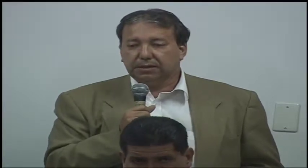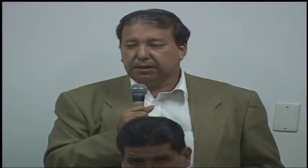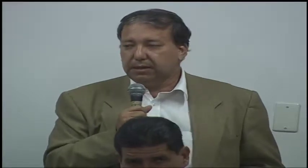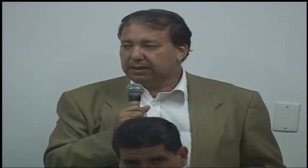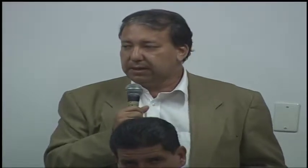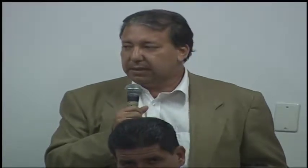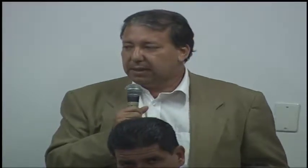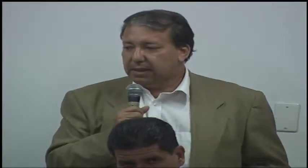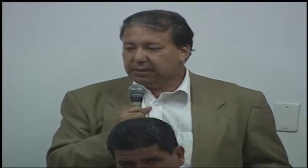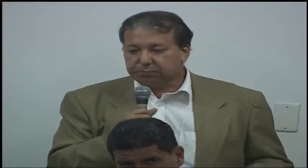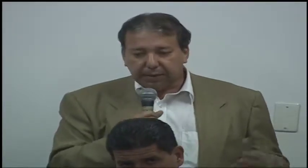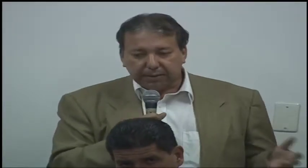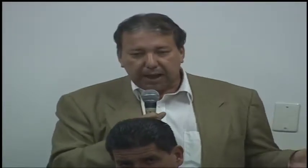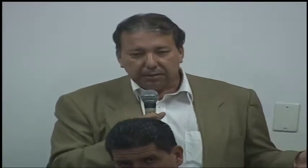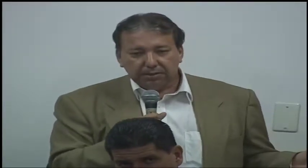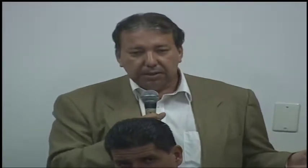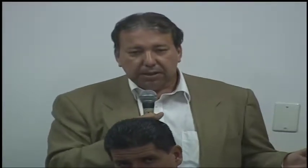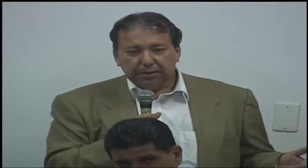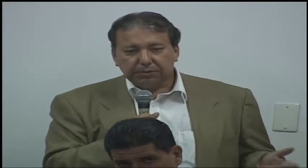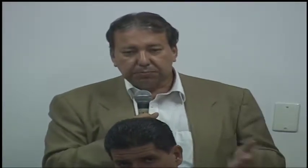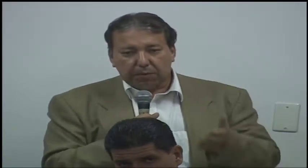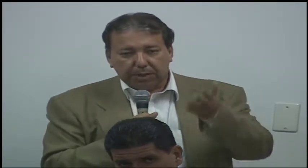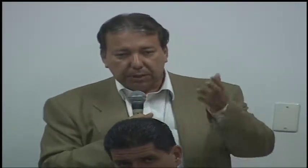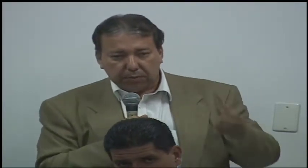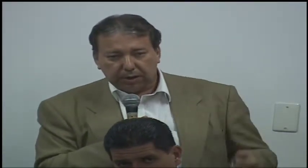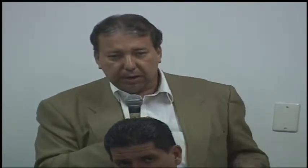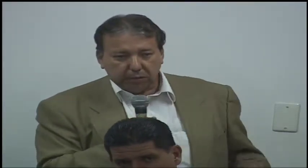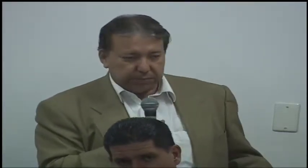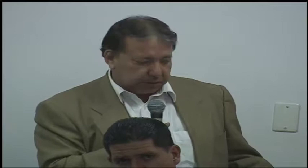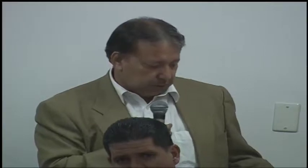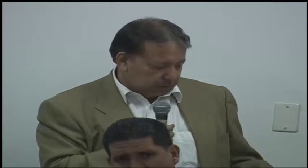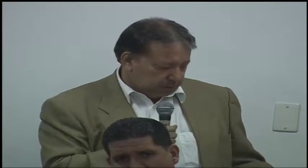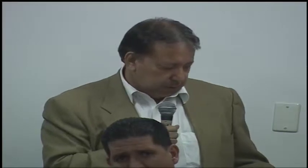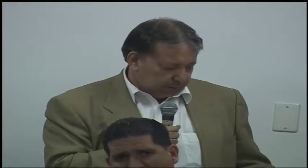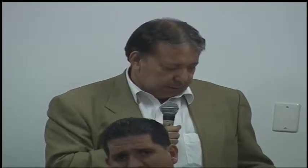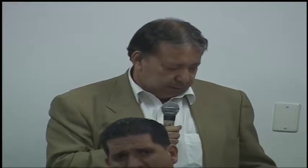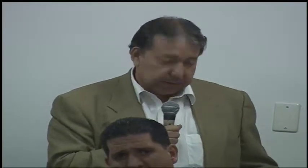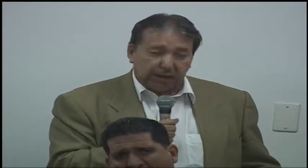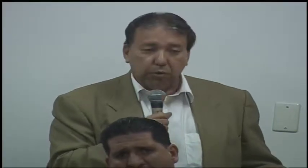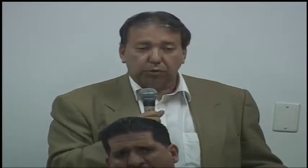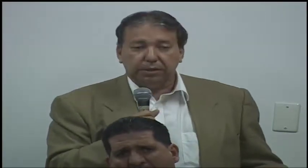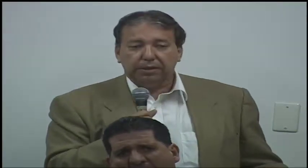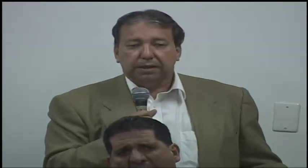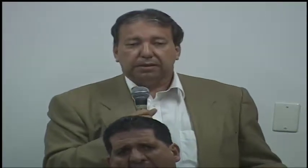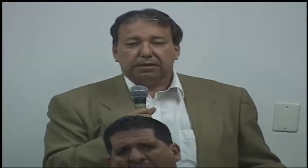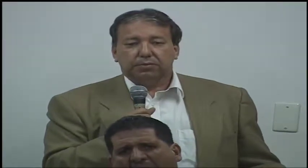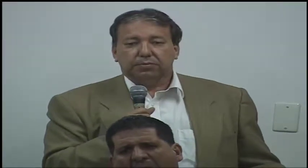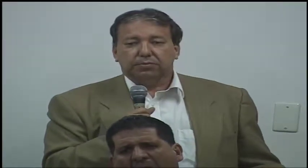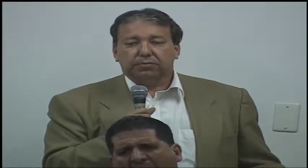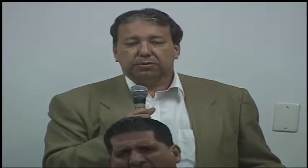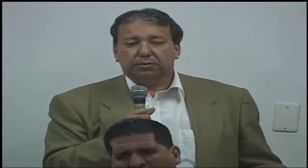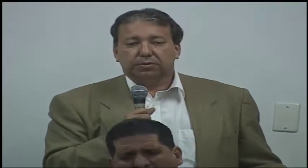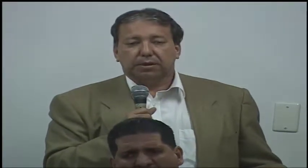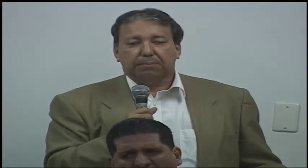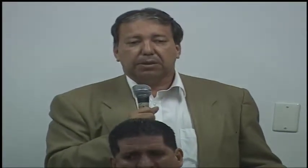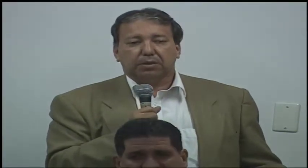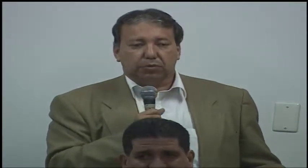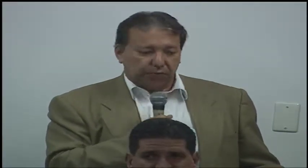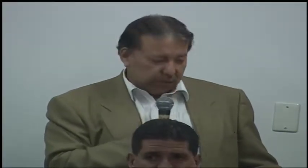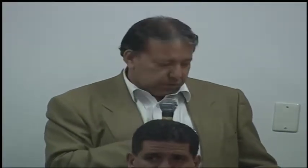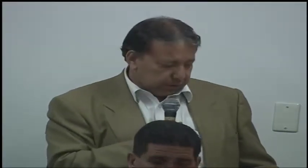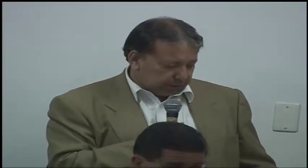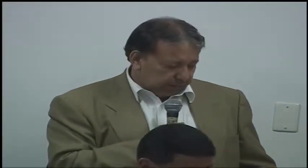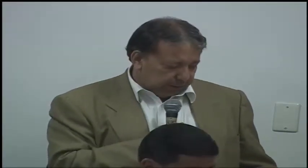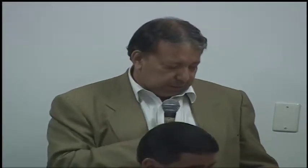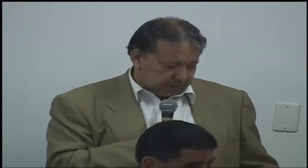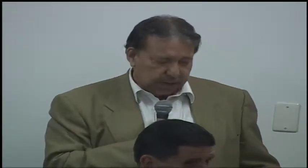respeitado, e principalmente agora com a Comissão da Saúde, dando a pedido